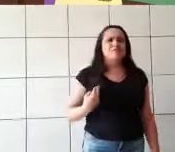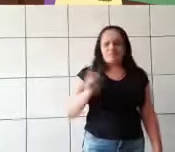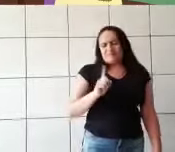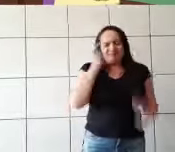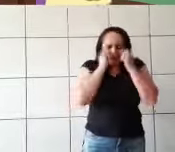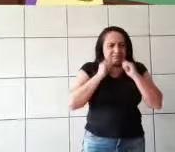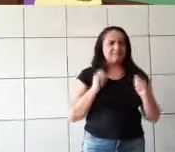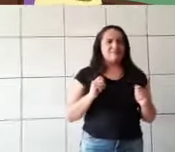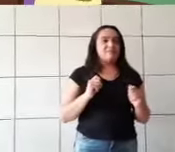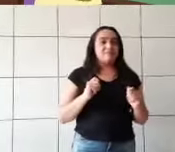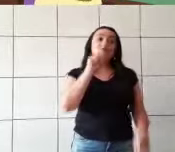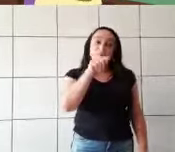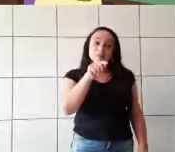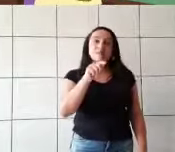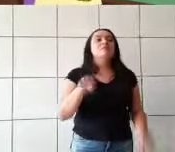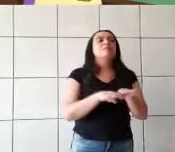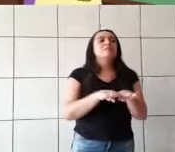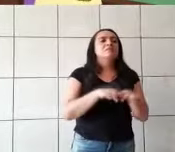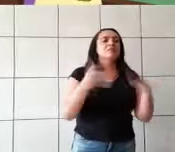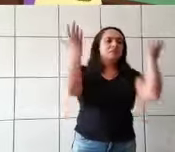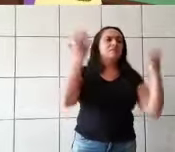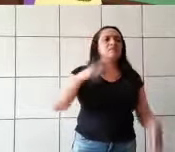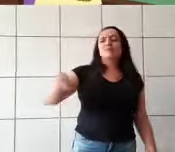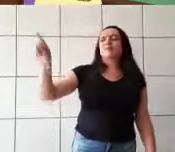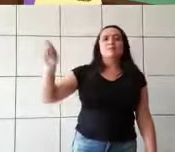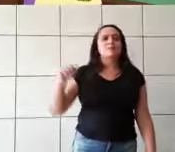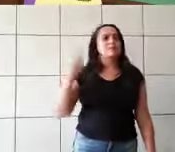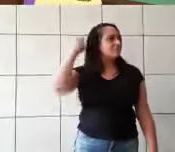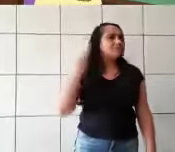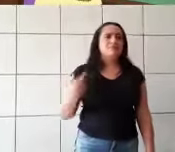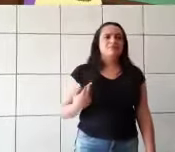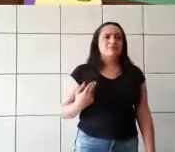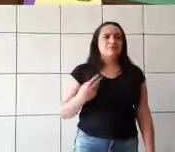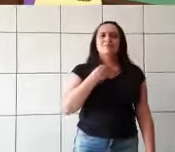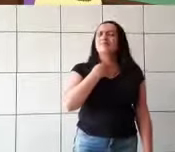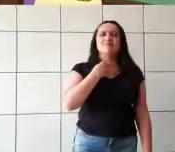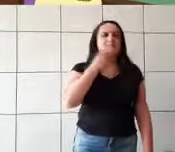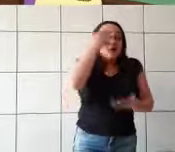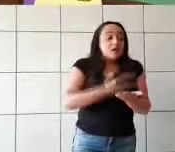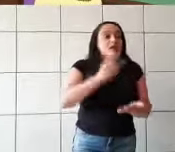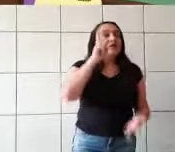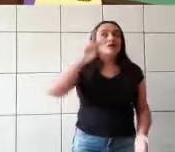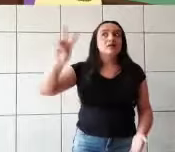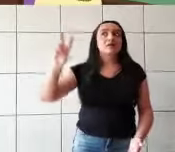Ela estava olhando para a luz. Então, de repente, uma bela fada apareceu.